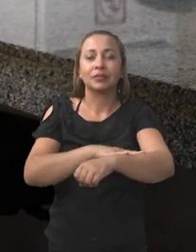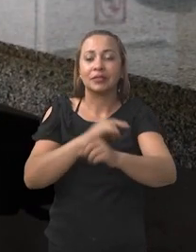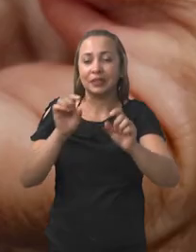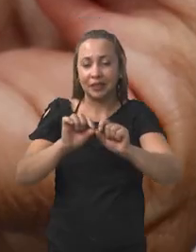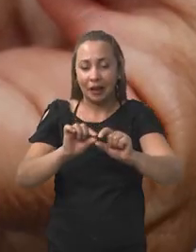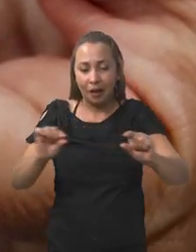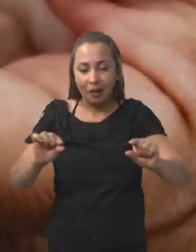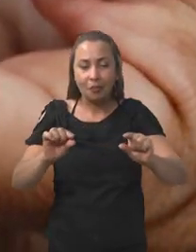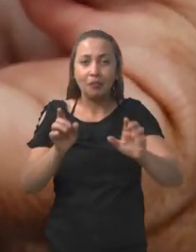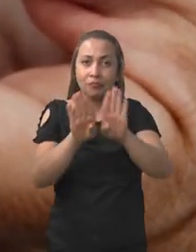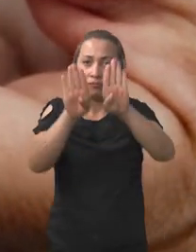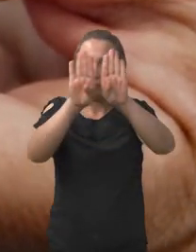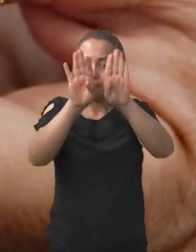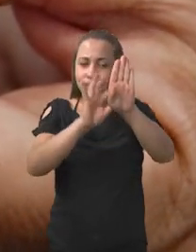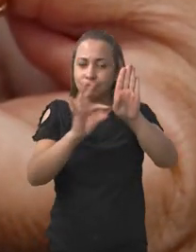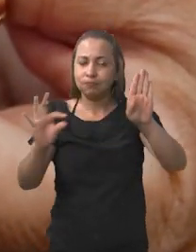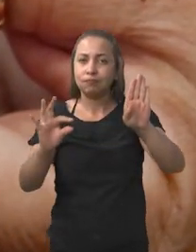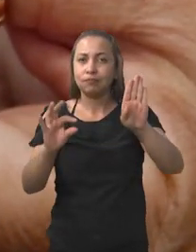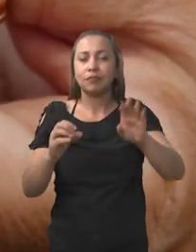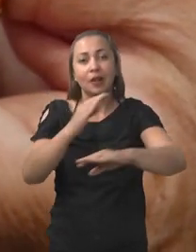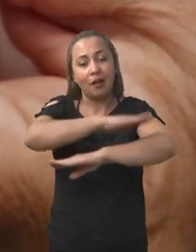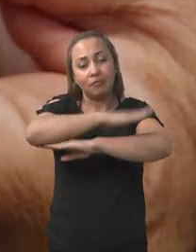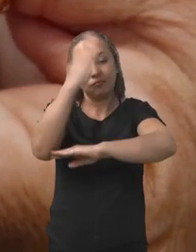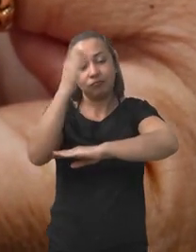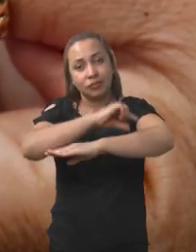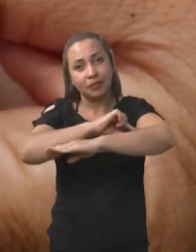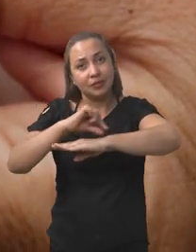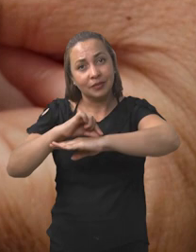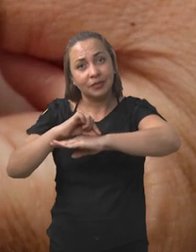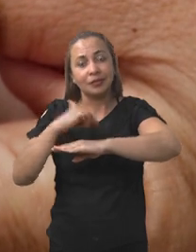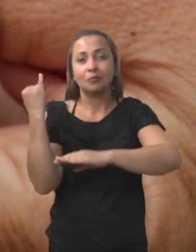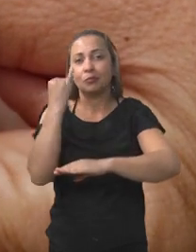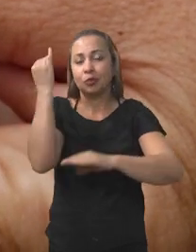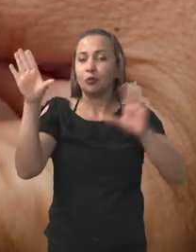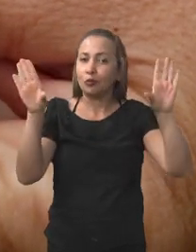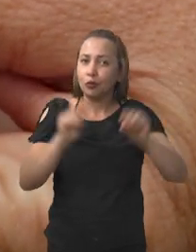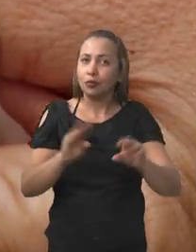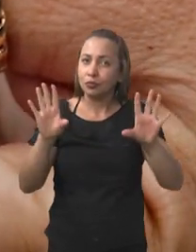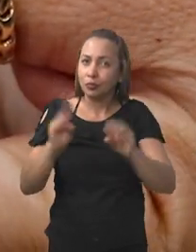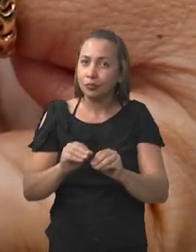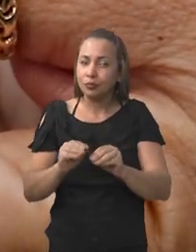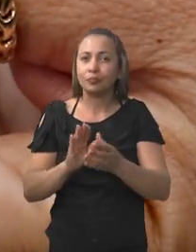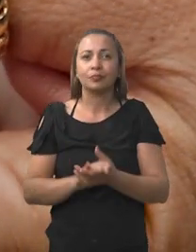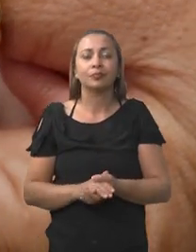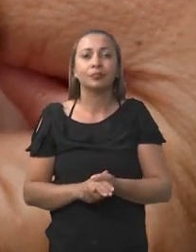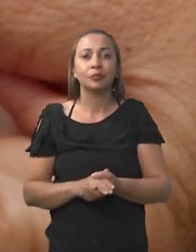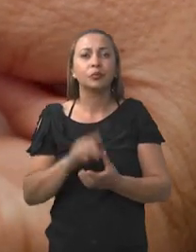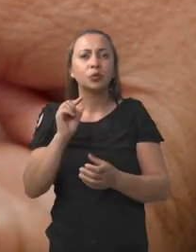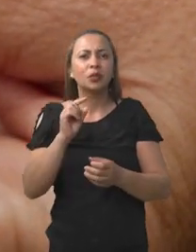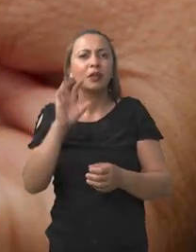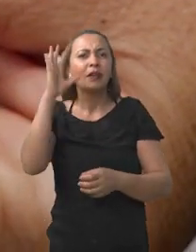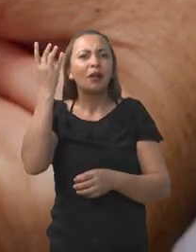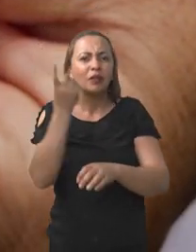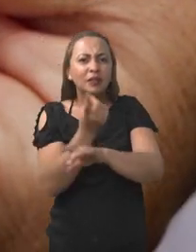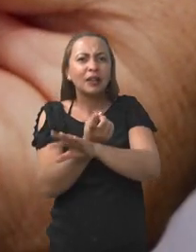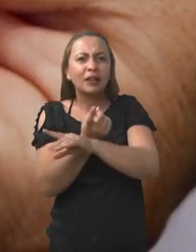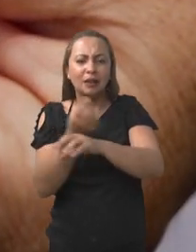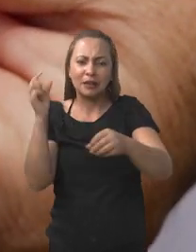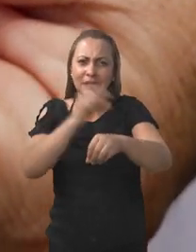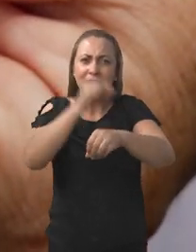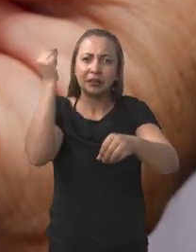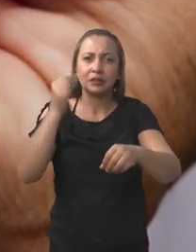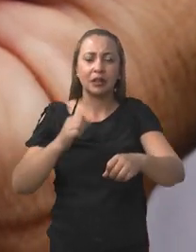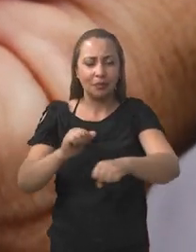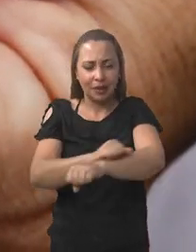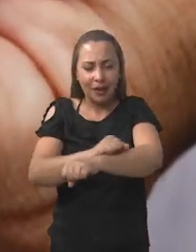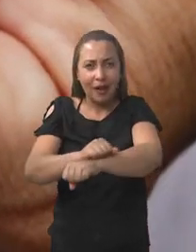frestas das portas. O que fazer ao ser picado por escorpião? Primeira coisa, pegar o local, lavar com água